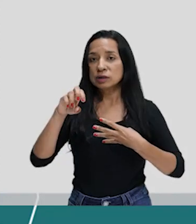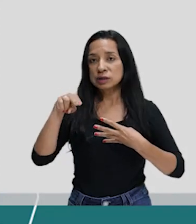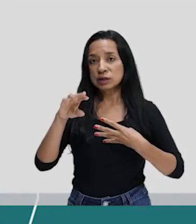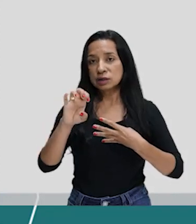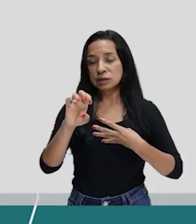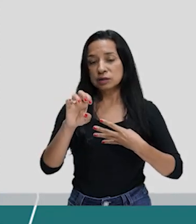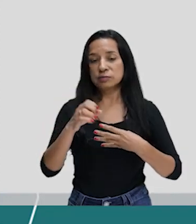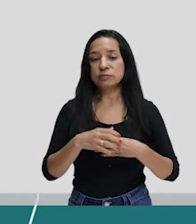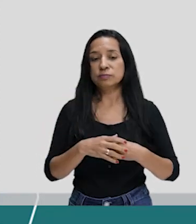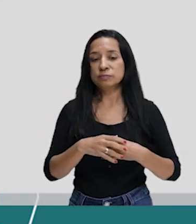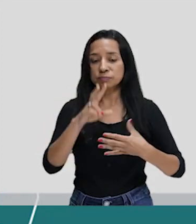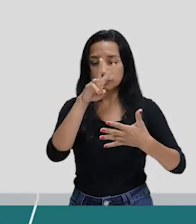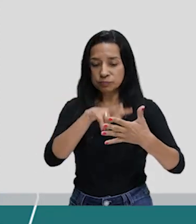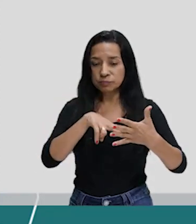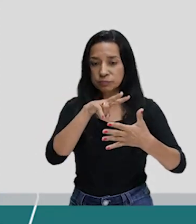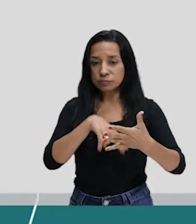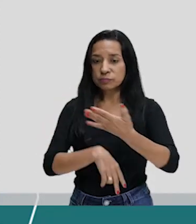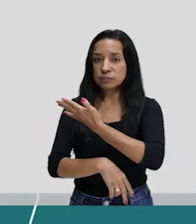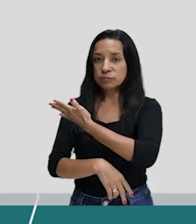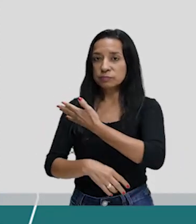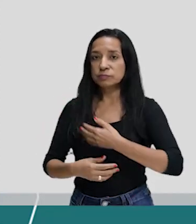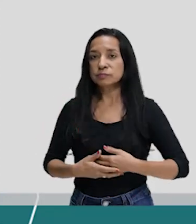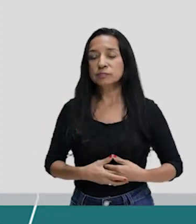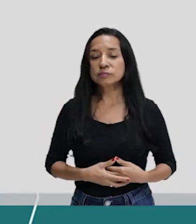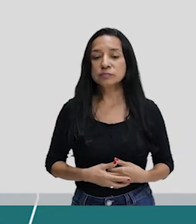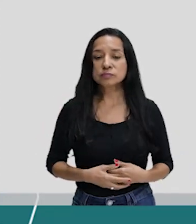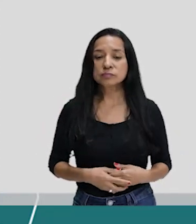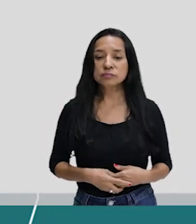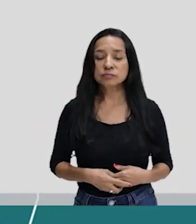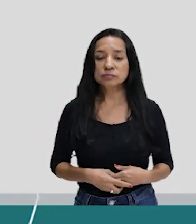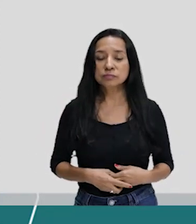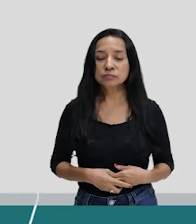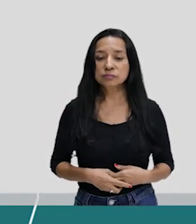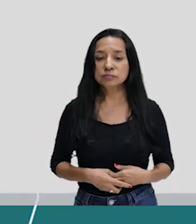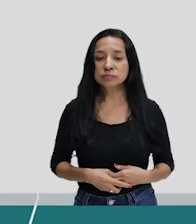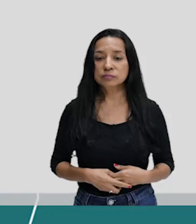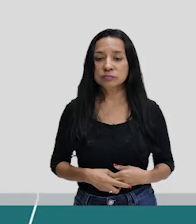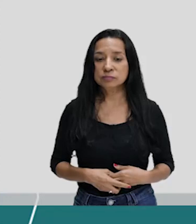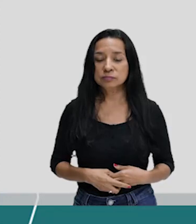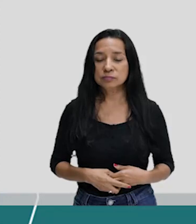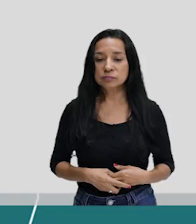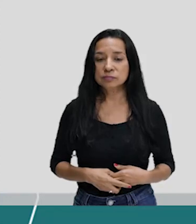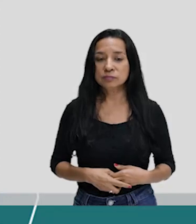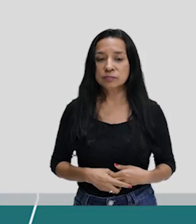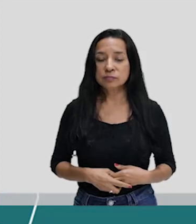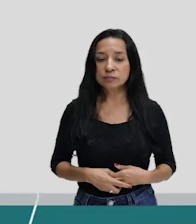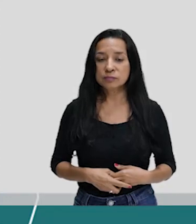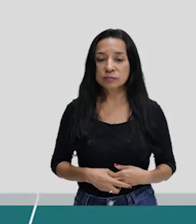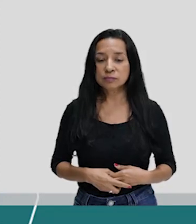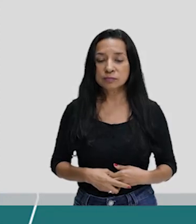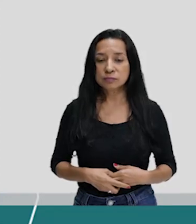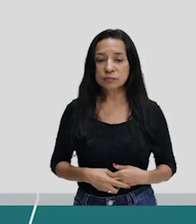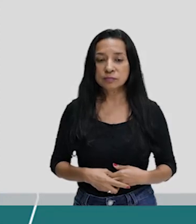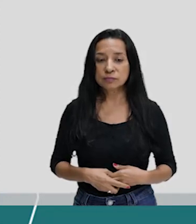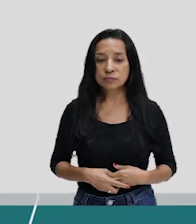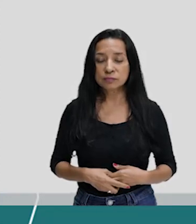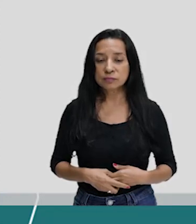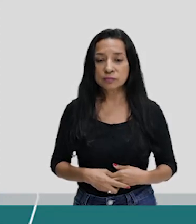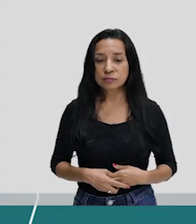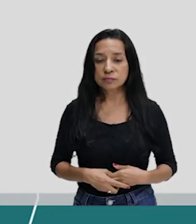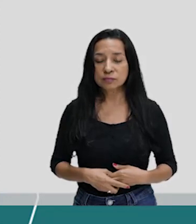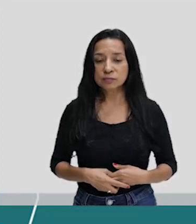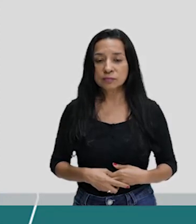ir, minha gente. Eu não sou daqui. Eu não tenho nada. Quero ver Irene rir. Quero ver Irene dar sua